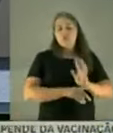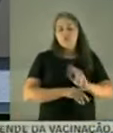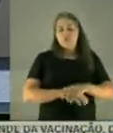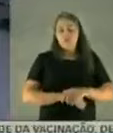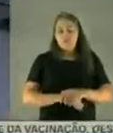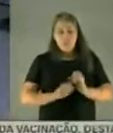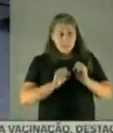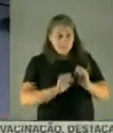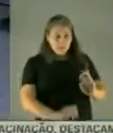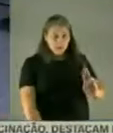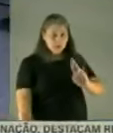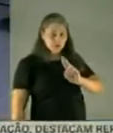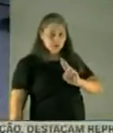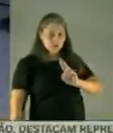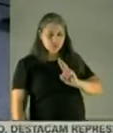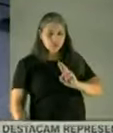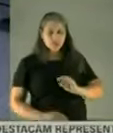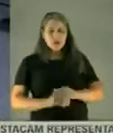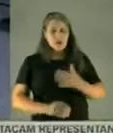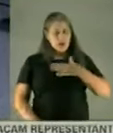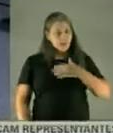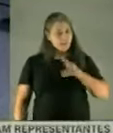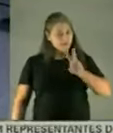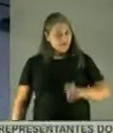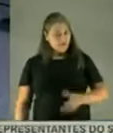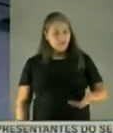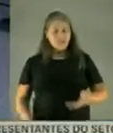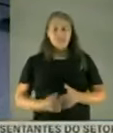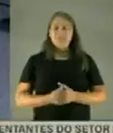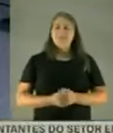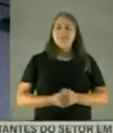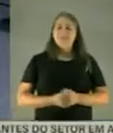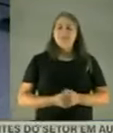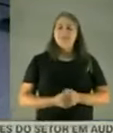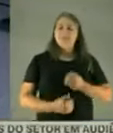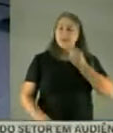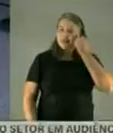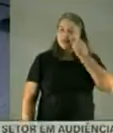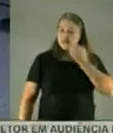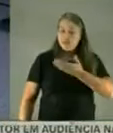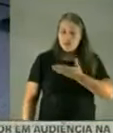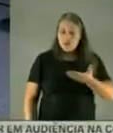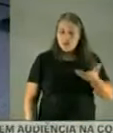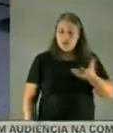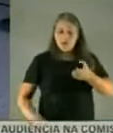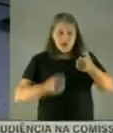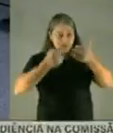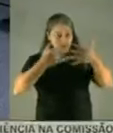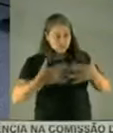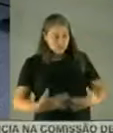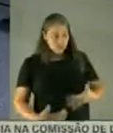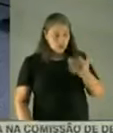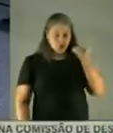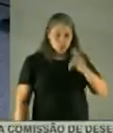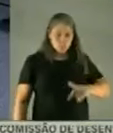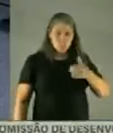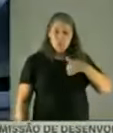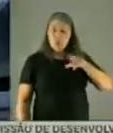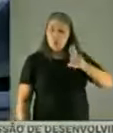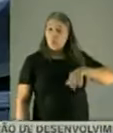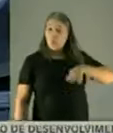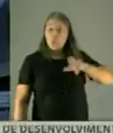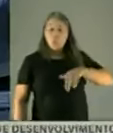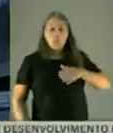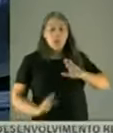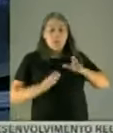Posso responder? Minha vez? Bom, senhor senador, eu quero deixar mais uma vez claro que eu não participo de